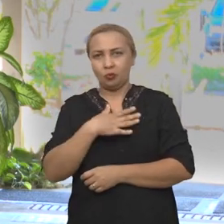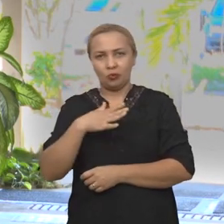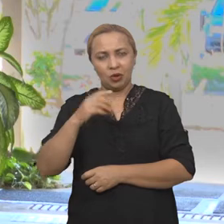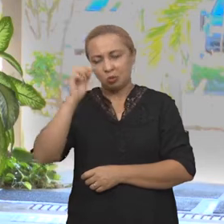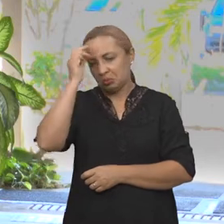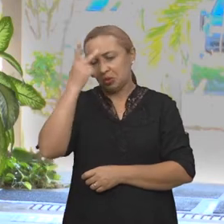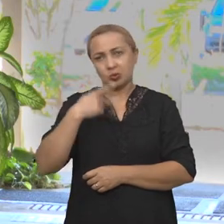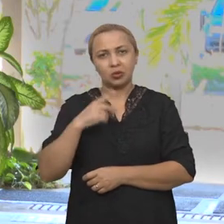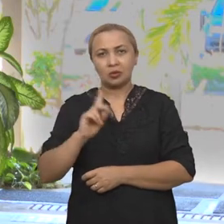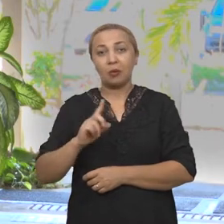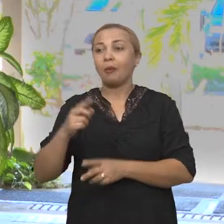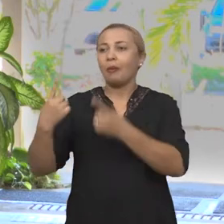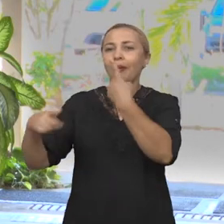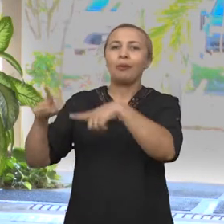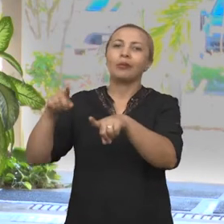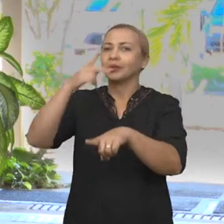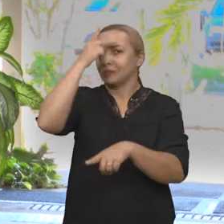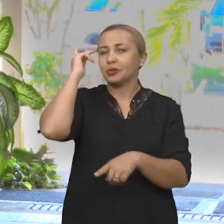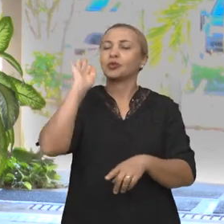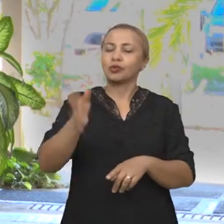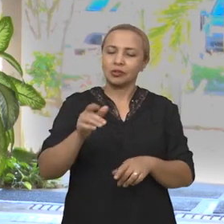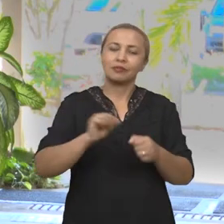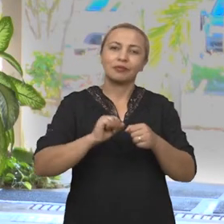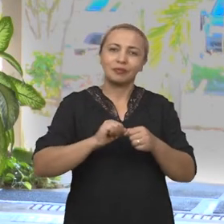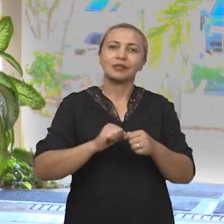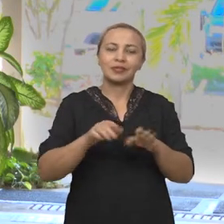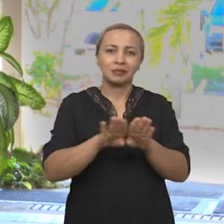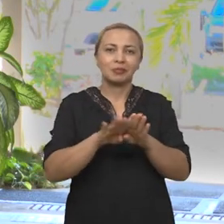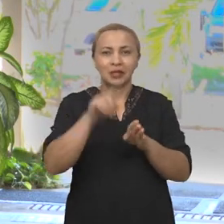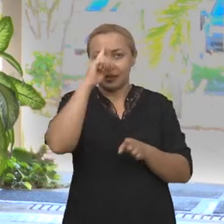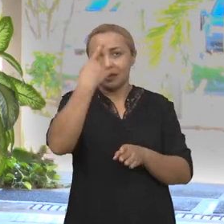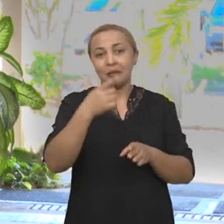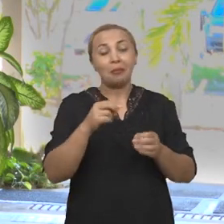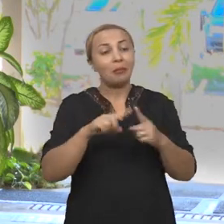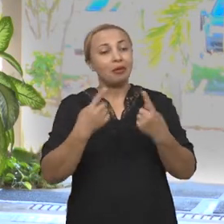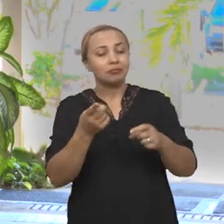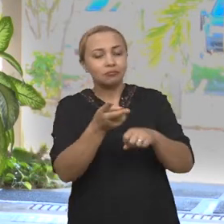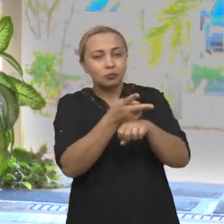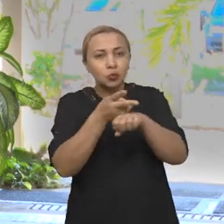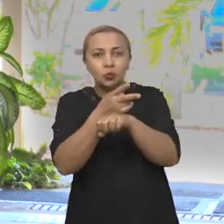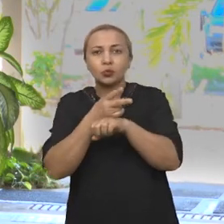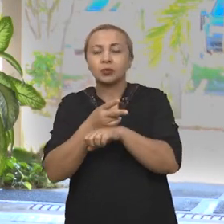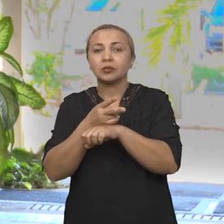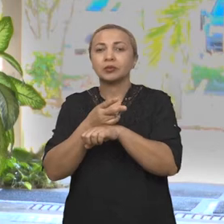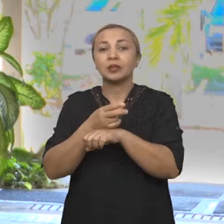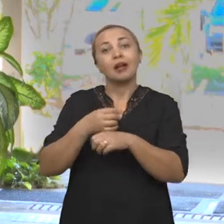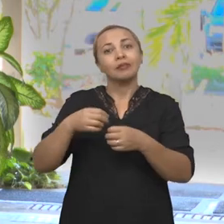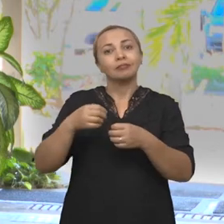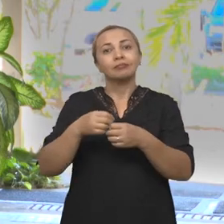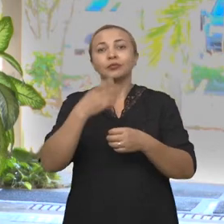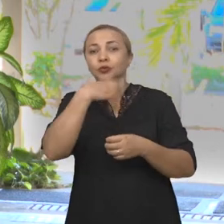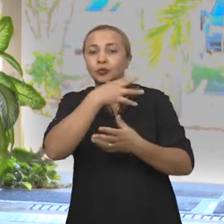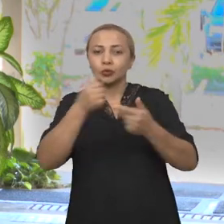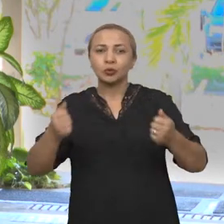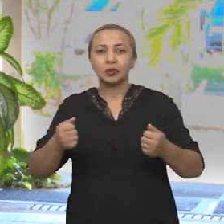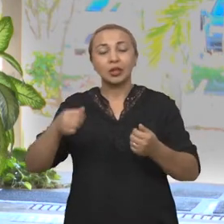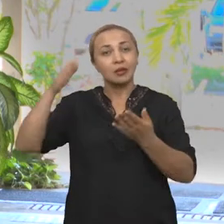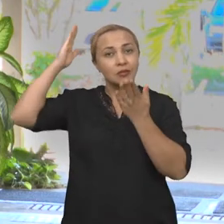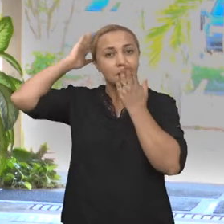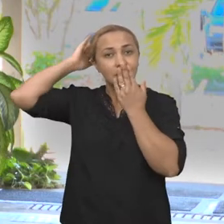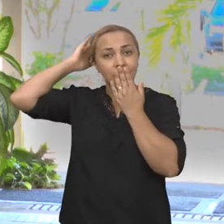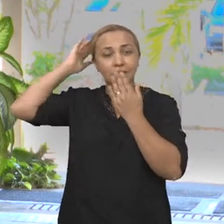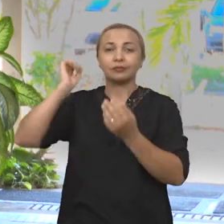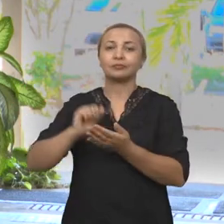nossa, outras pessoas já realizam, mas de buscar, então, leveduras realmente indígenas, quando eu falo indígenas autóctones,